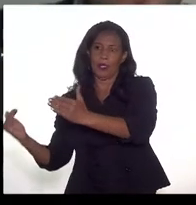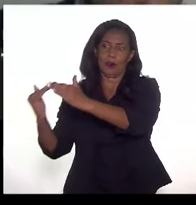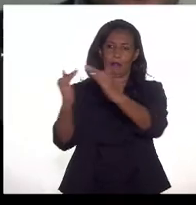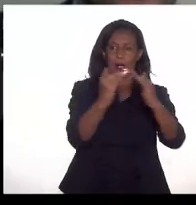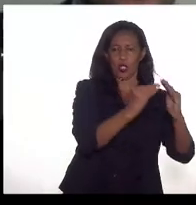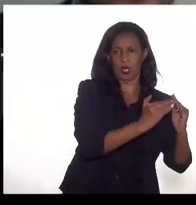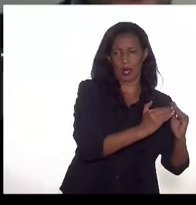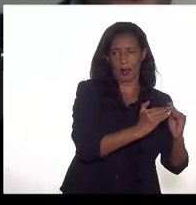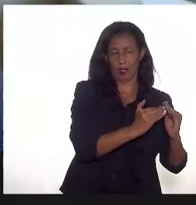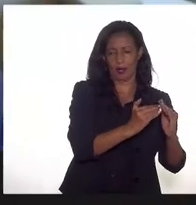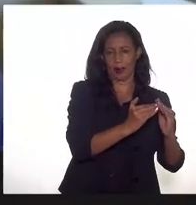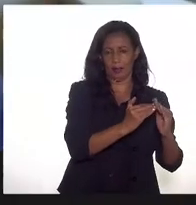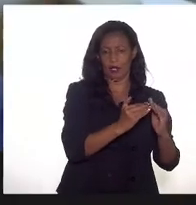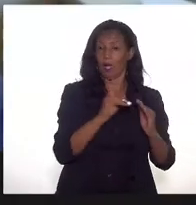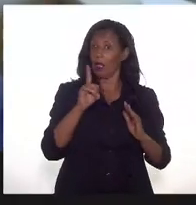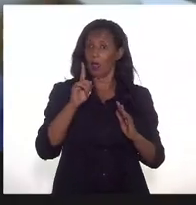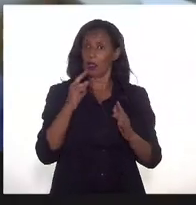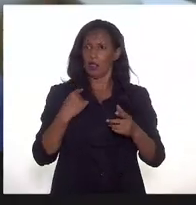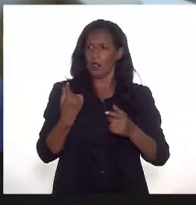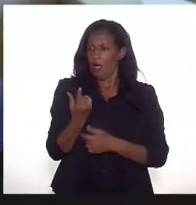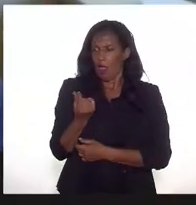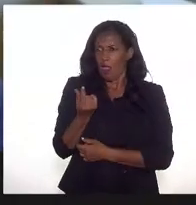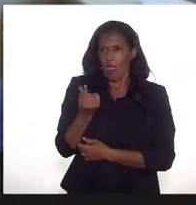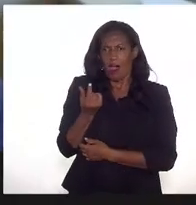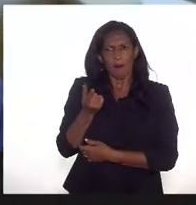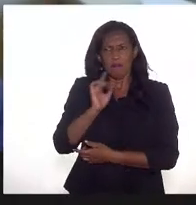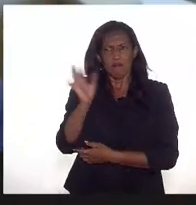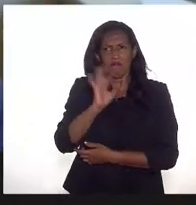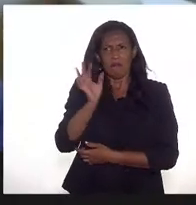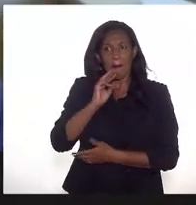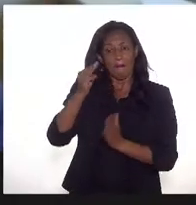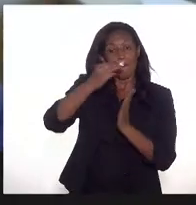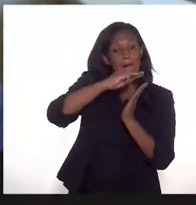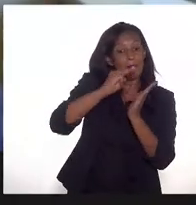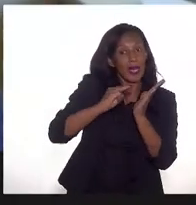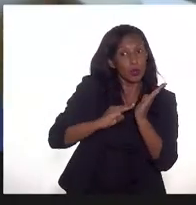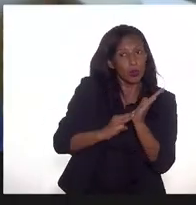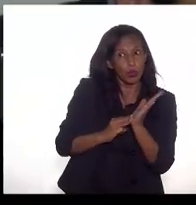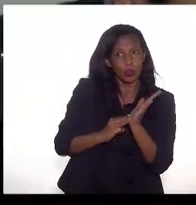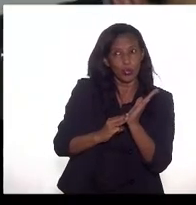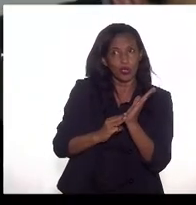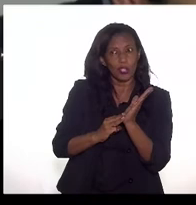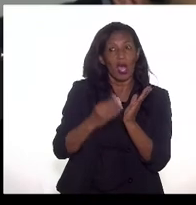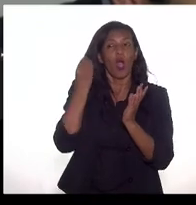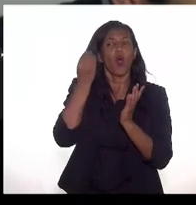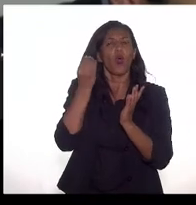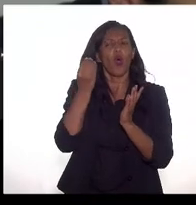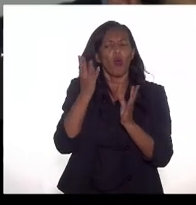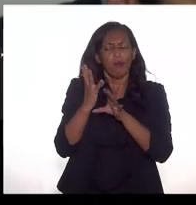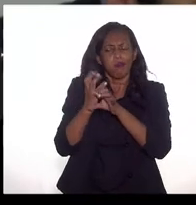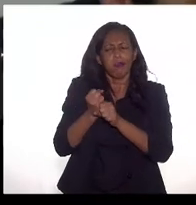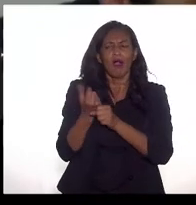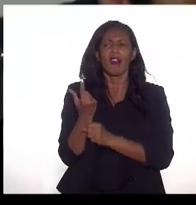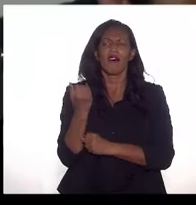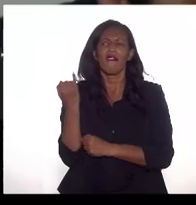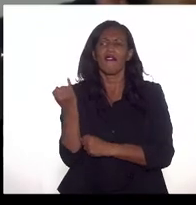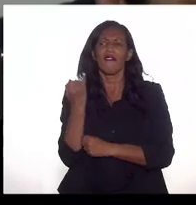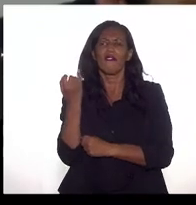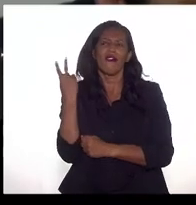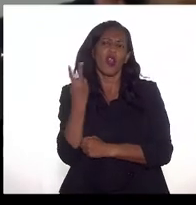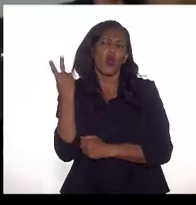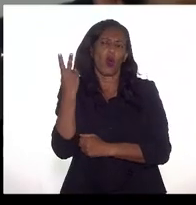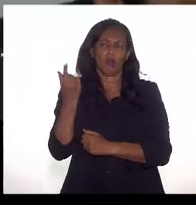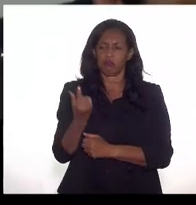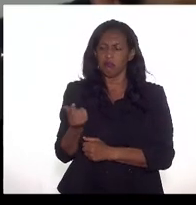Não é o preço que eu estou discutindo, é a metodologia para chegar ao preço, se isso é aprovado pela ANP. Porque na